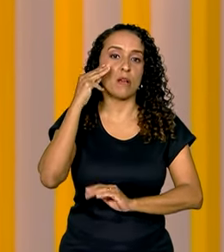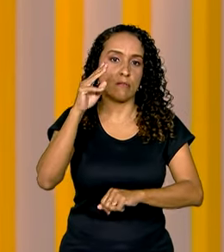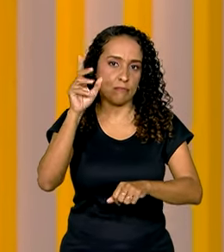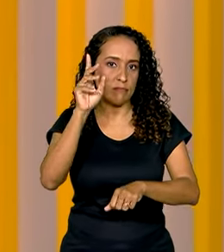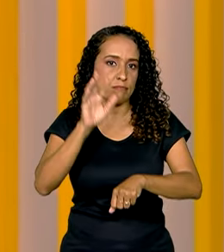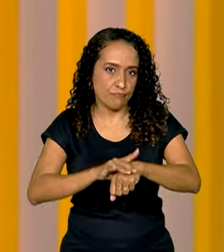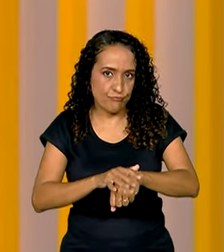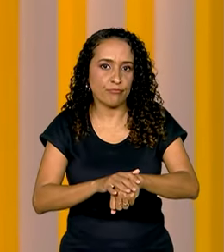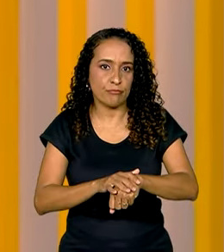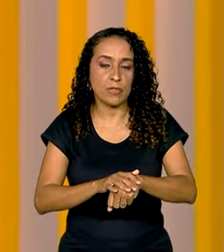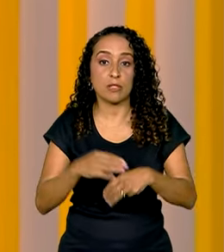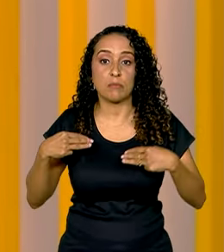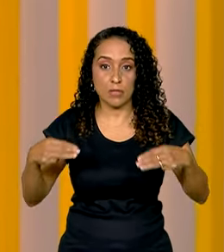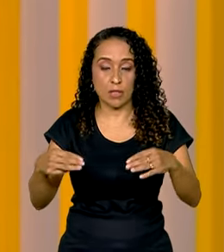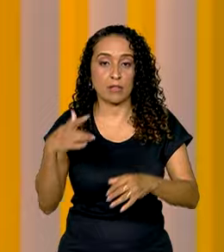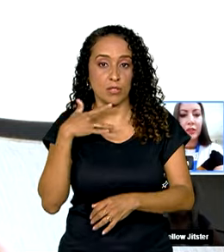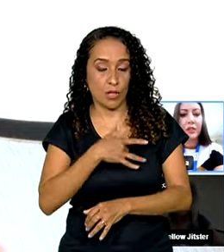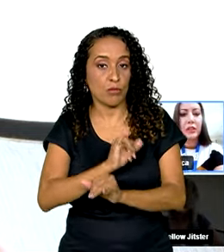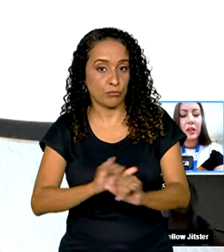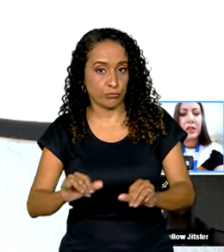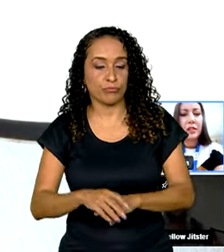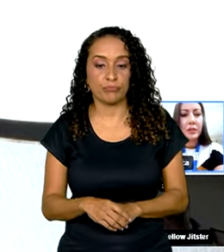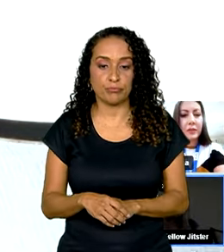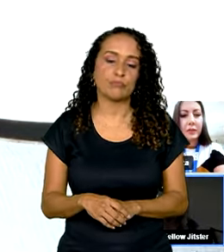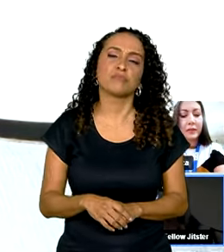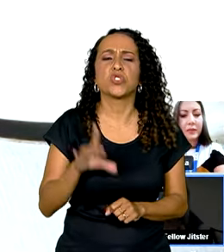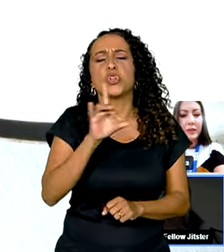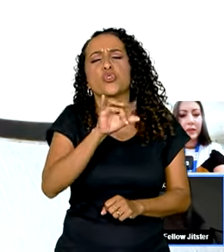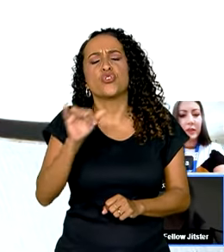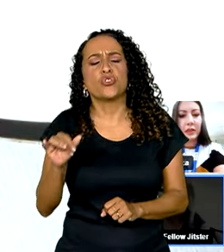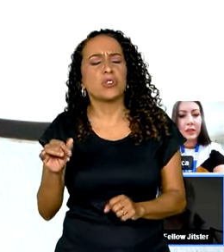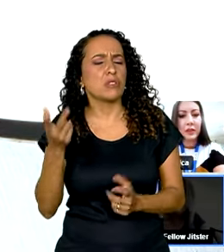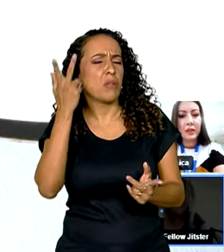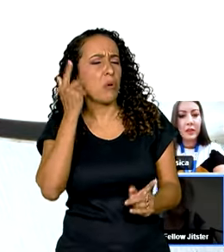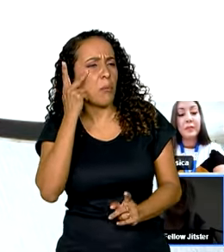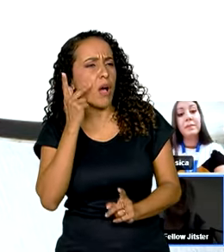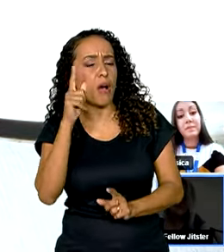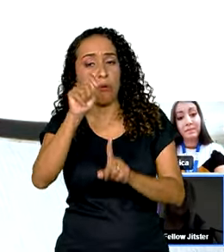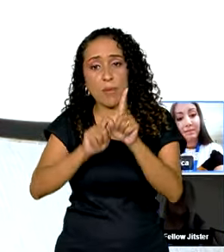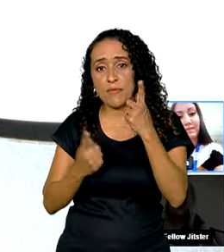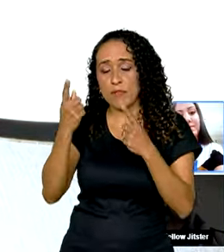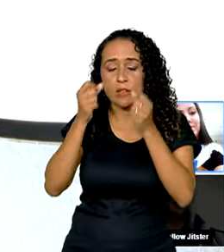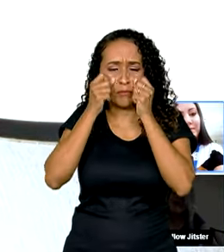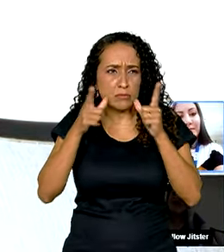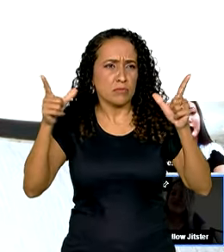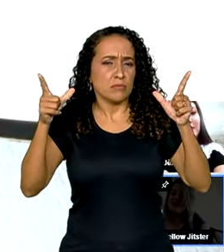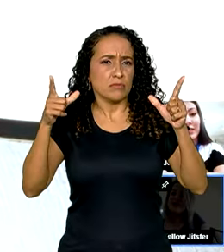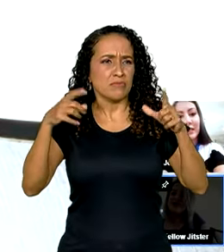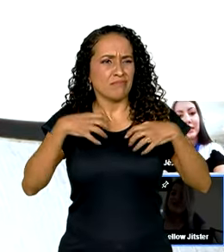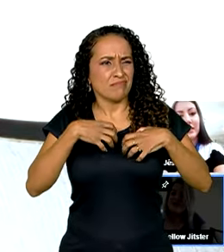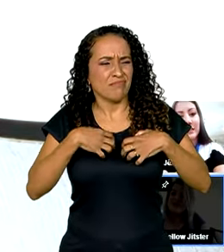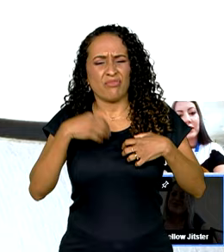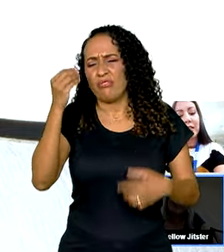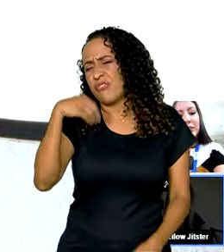doença, segundo o Ministério da Saúde. Era um dia comum de fevereiro, quando a Nayar acordou se sentindo fraca,